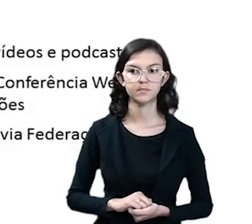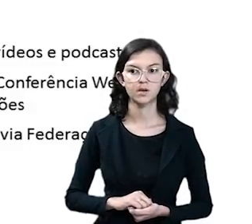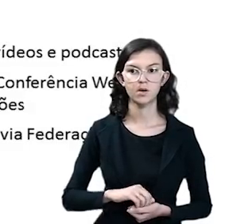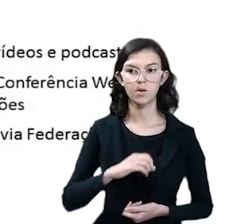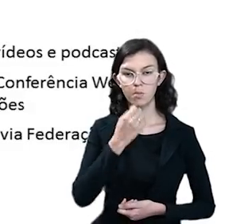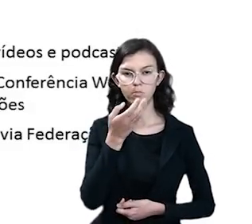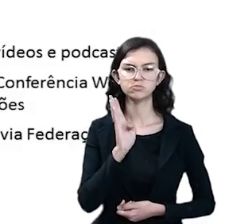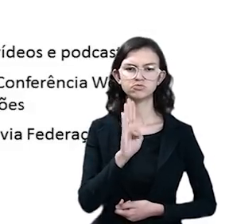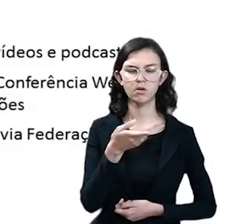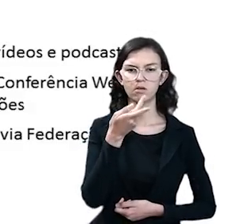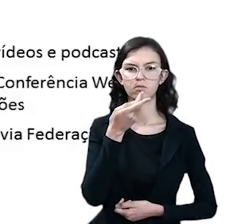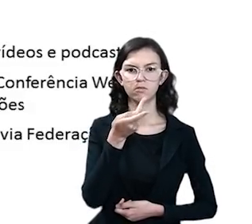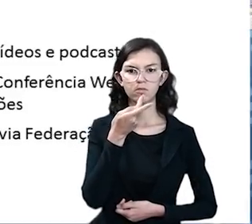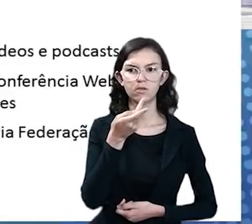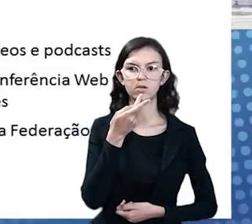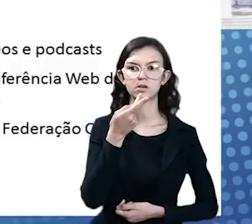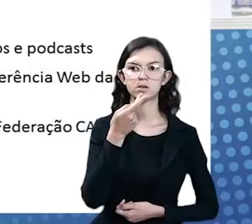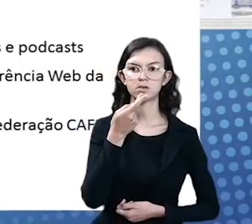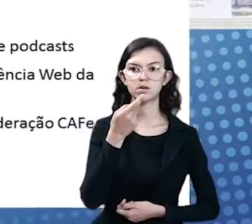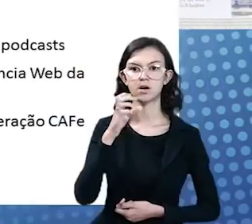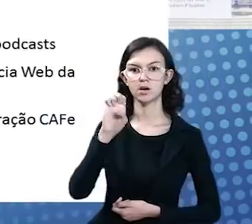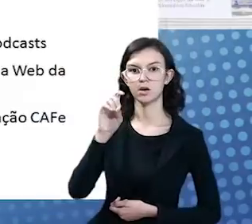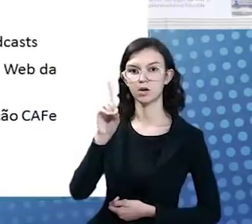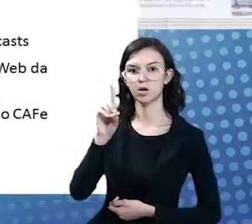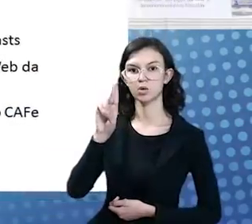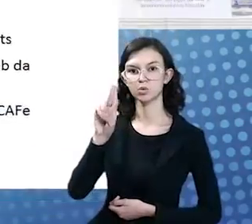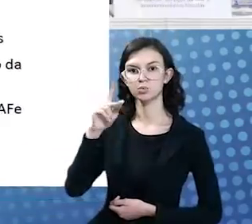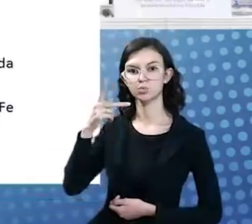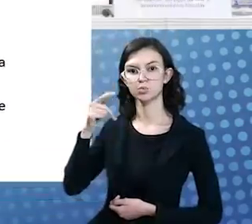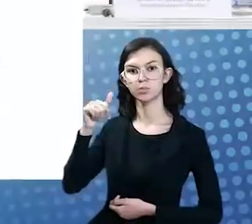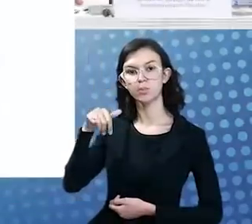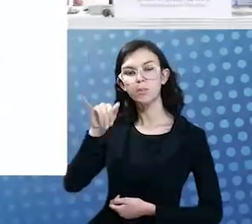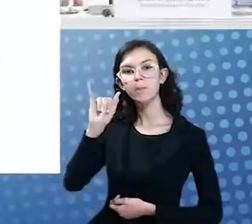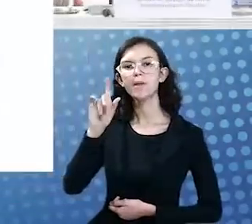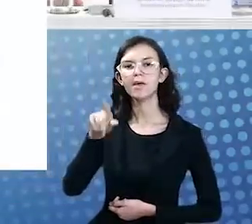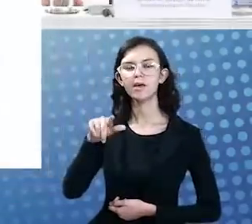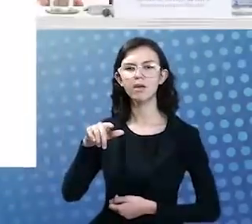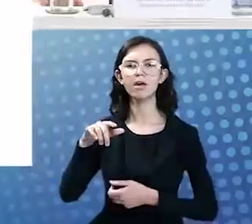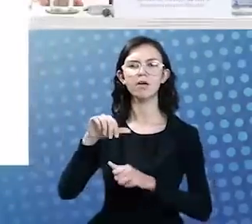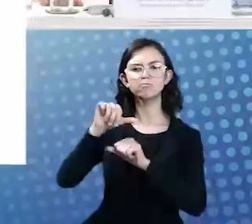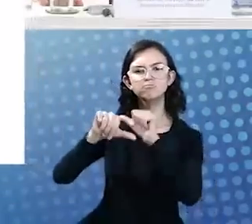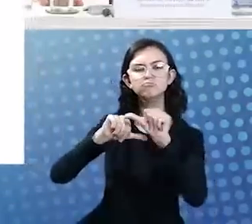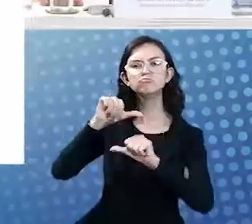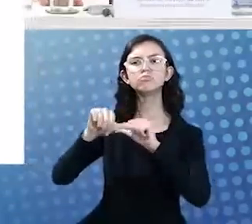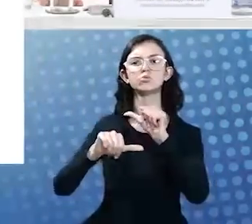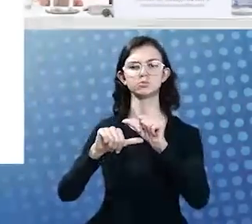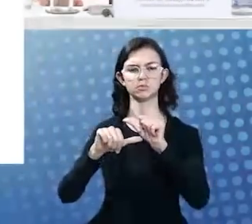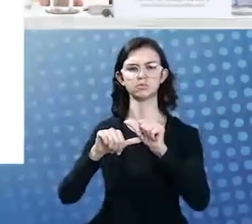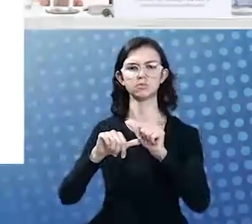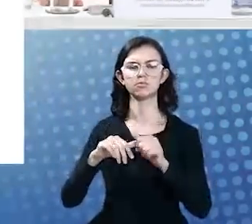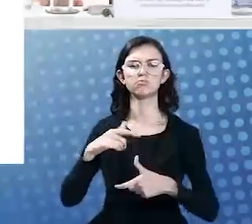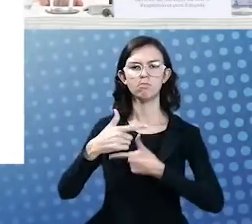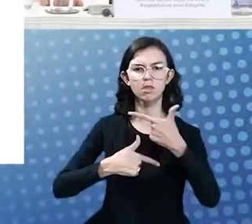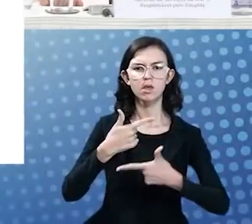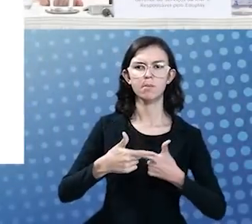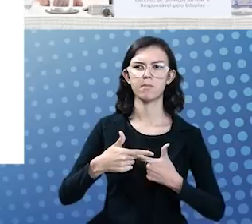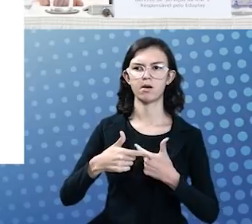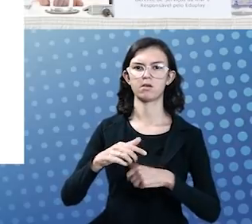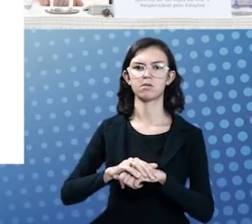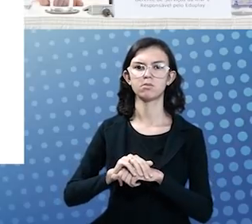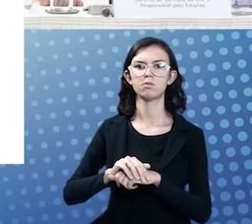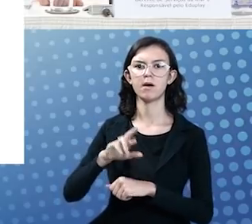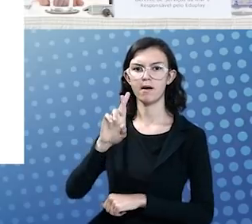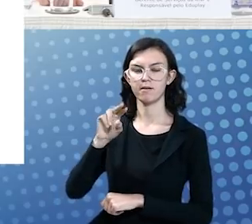como já foi falado aqui, o Eduplay, ele é uma reformulação de um serviço da RNP, que